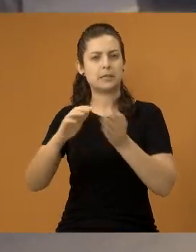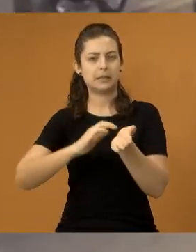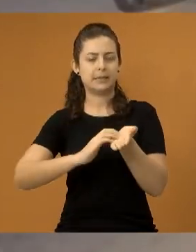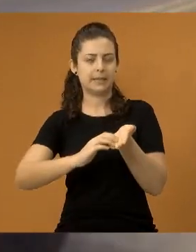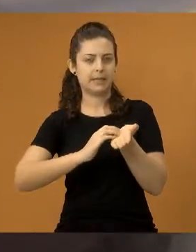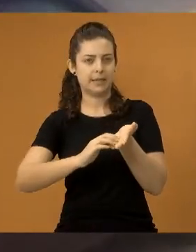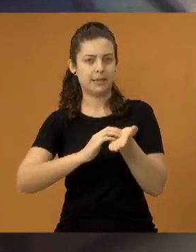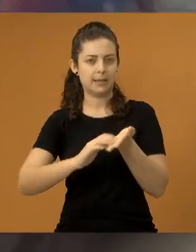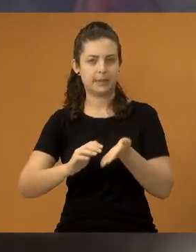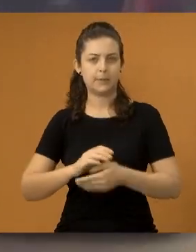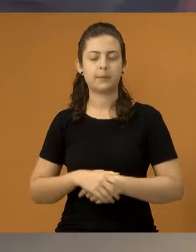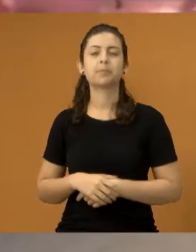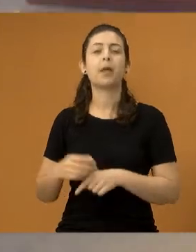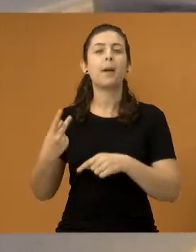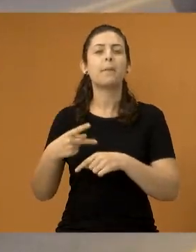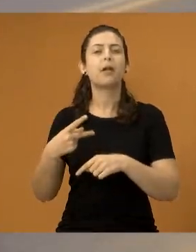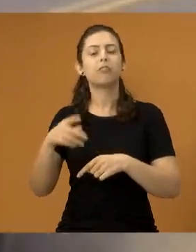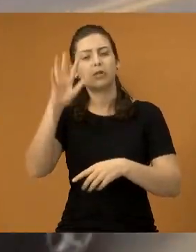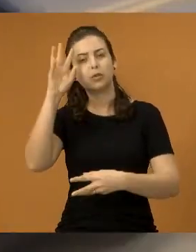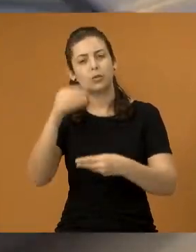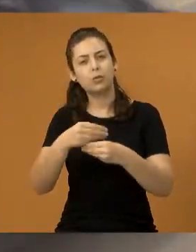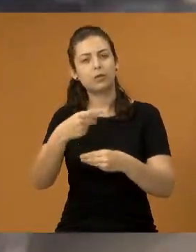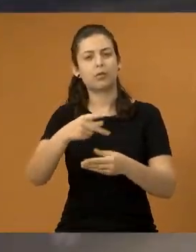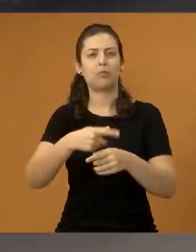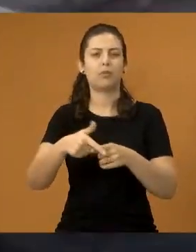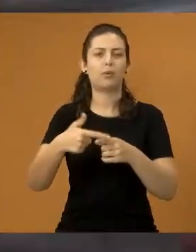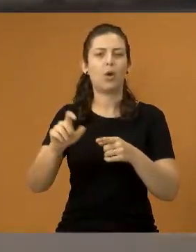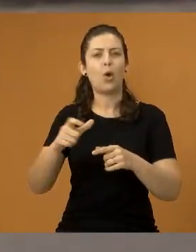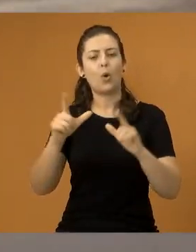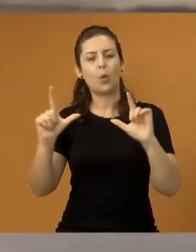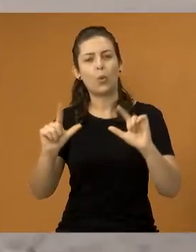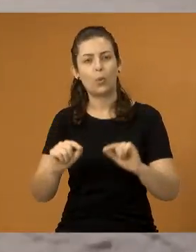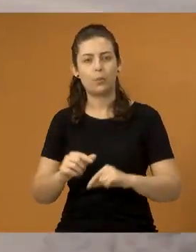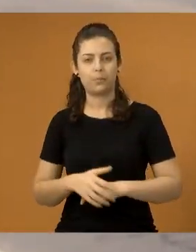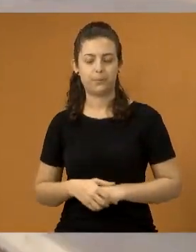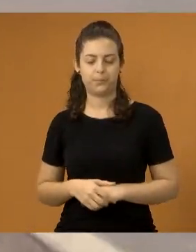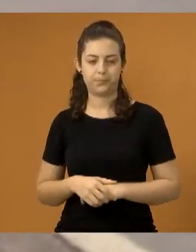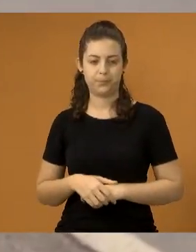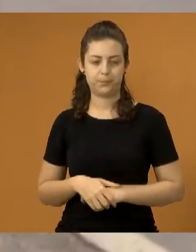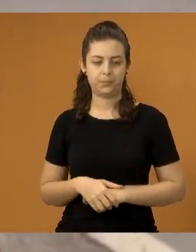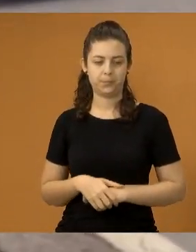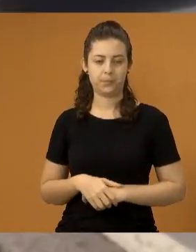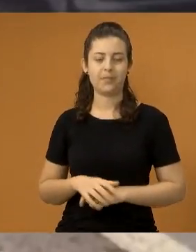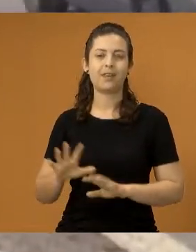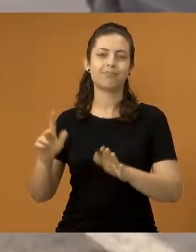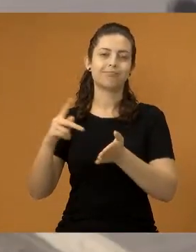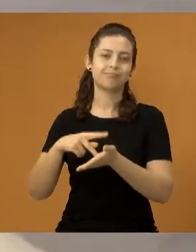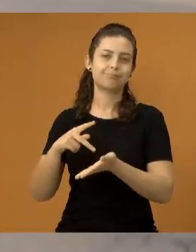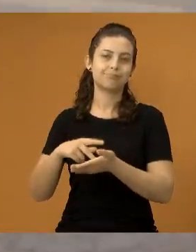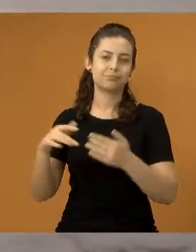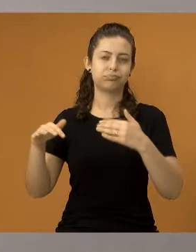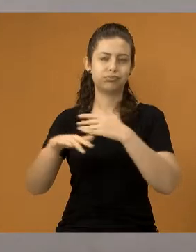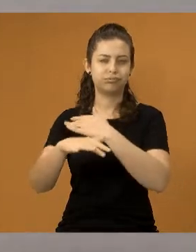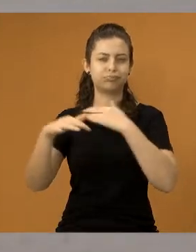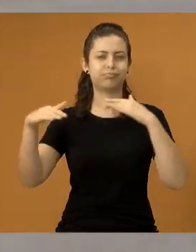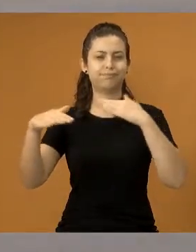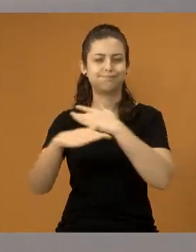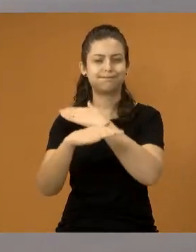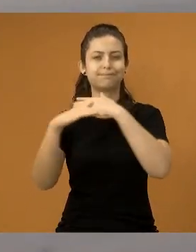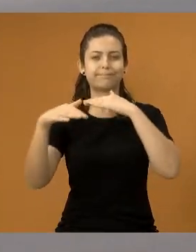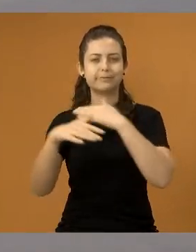Secretaria de Mobilidade Urbana para que seja resolvido ou amenizado. Bom, ali realmente um trânsito intenso.